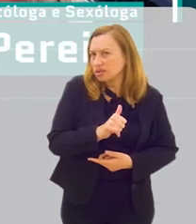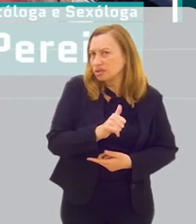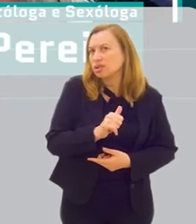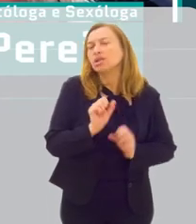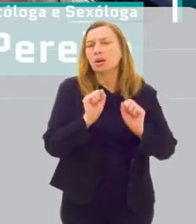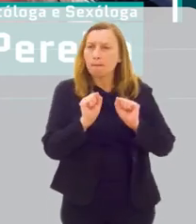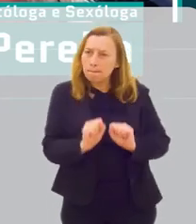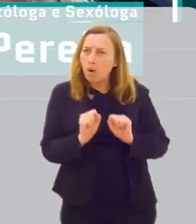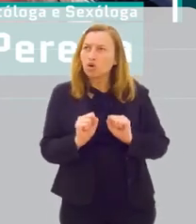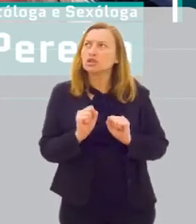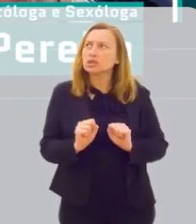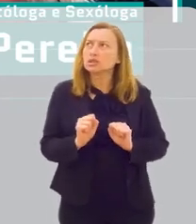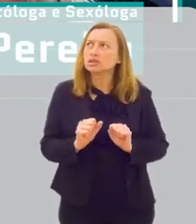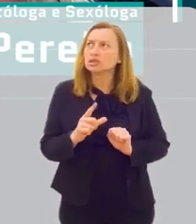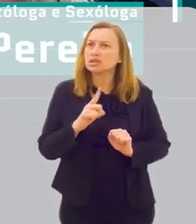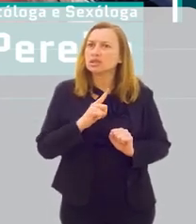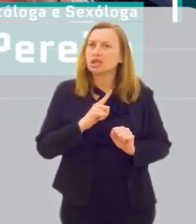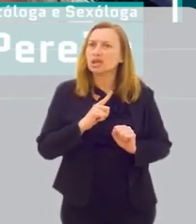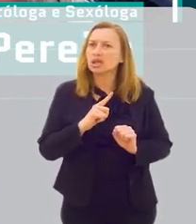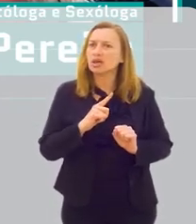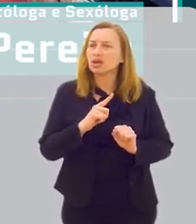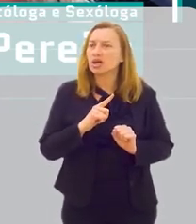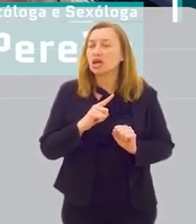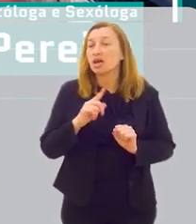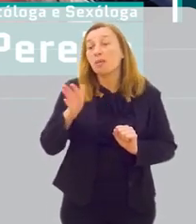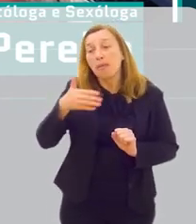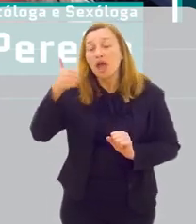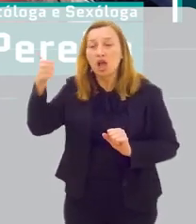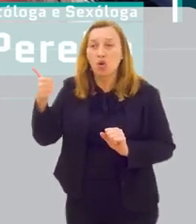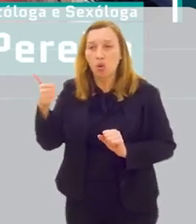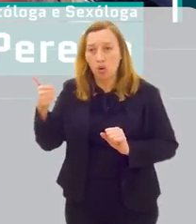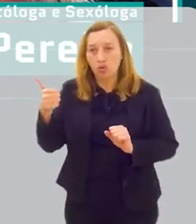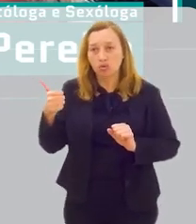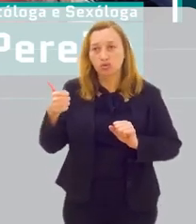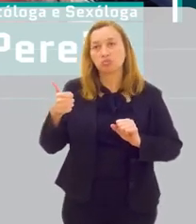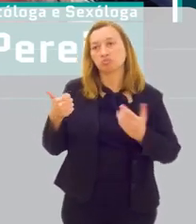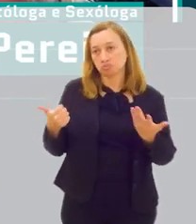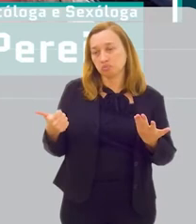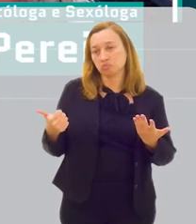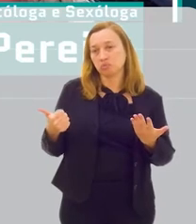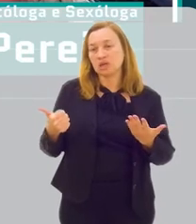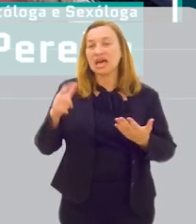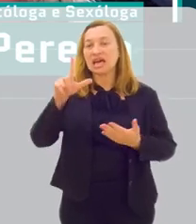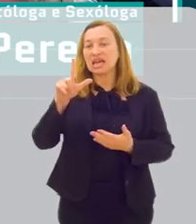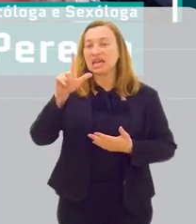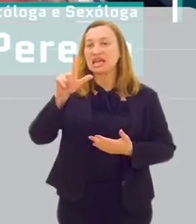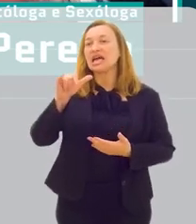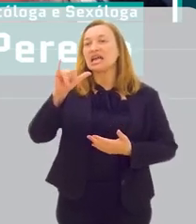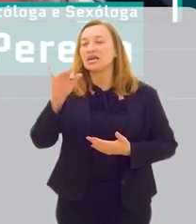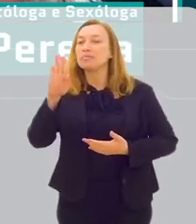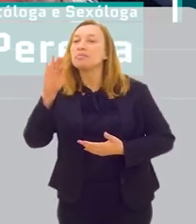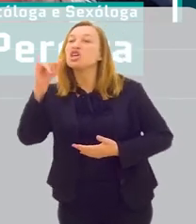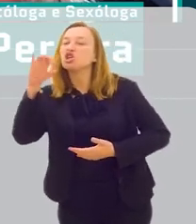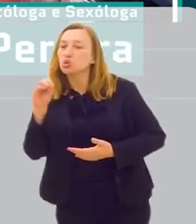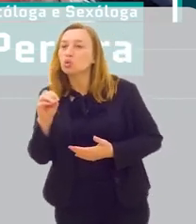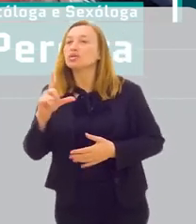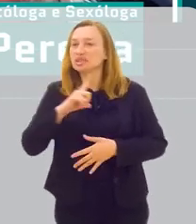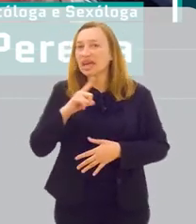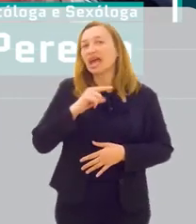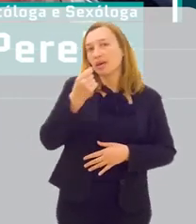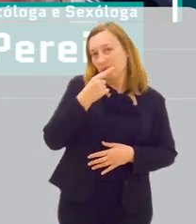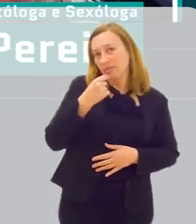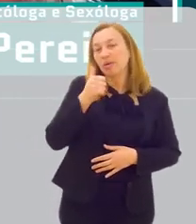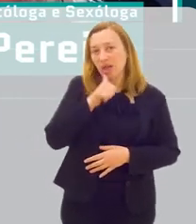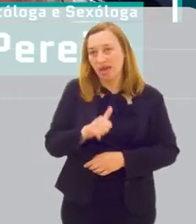as mulheres? Para que elas também possam ter uma performance melhor, enfim, que elas possam ter libido, enfim. Existem